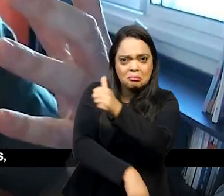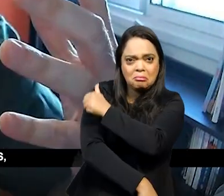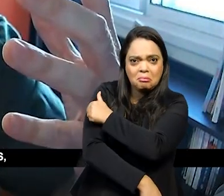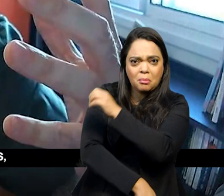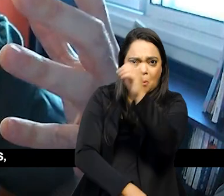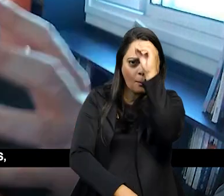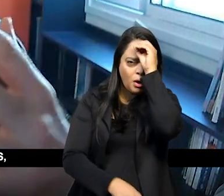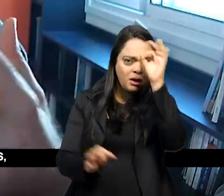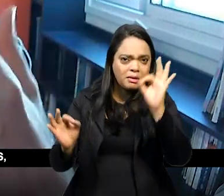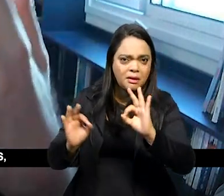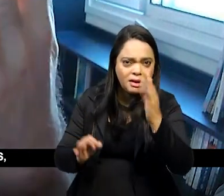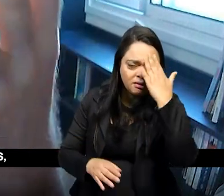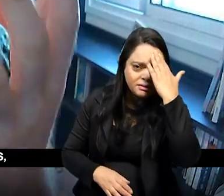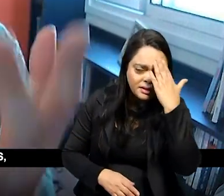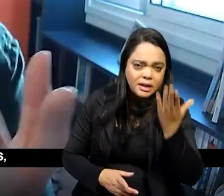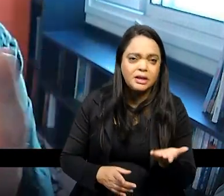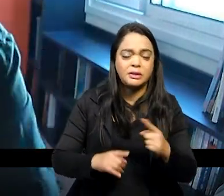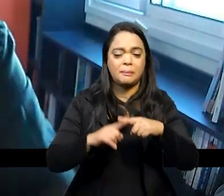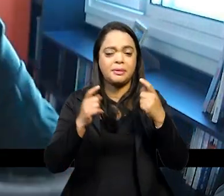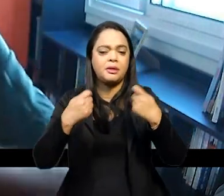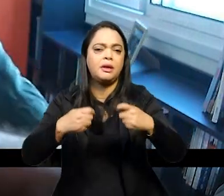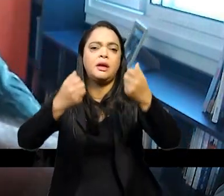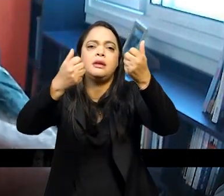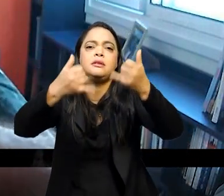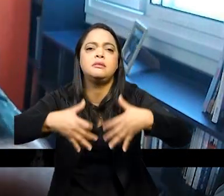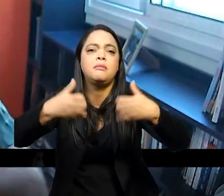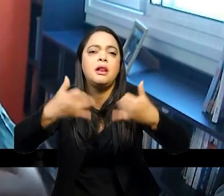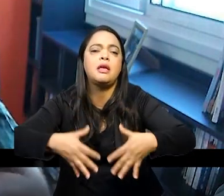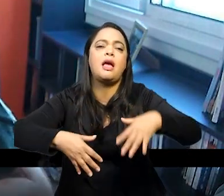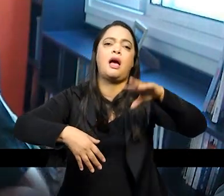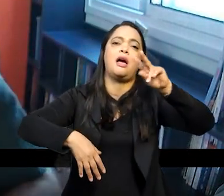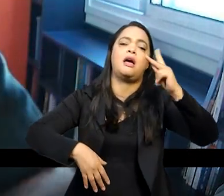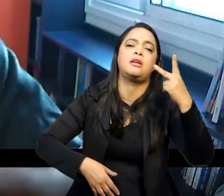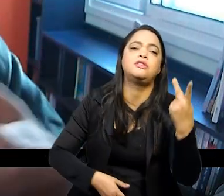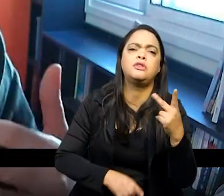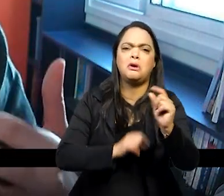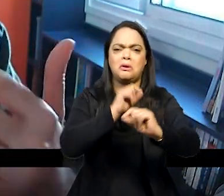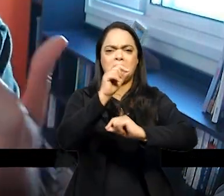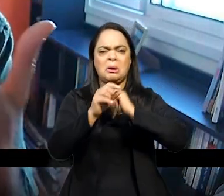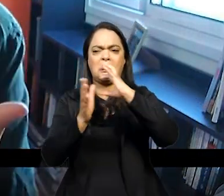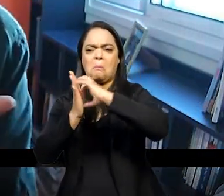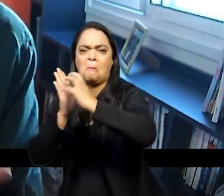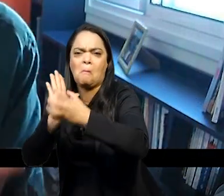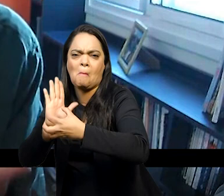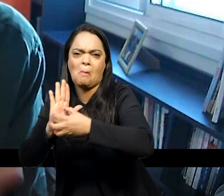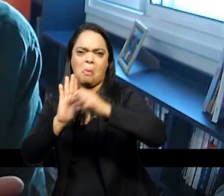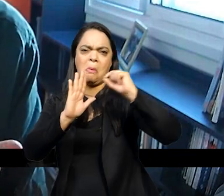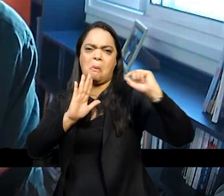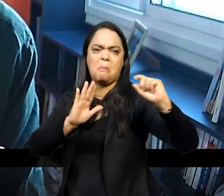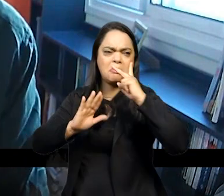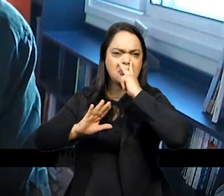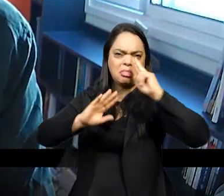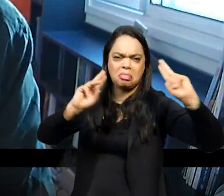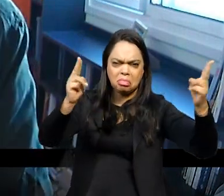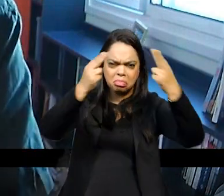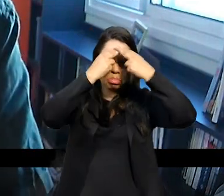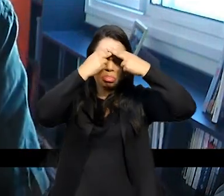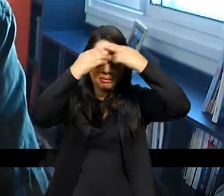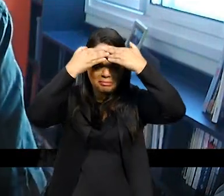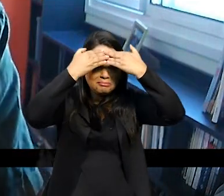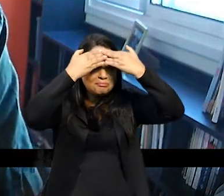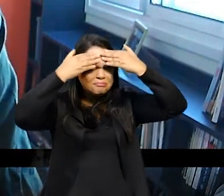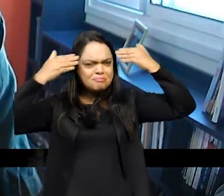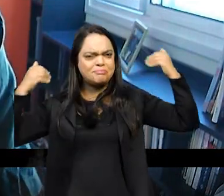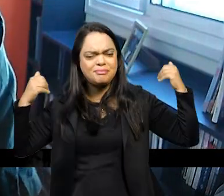desvencilhando de certos preconceitos de certos estereótipos de certas camisas de força que